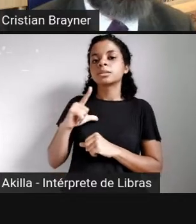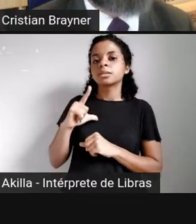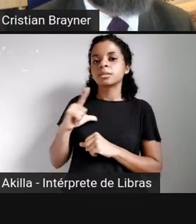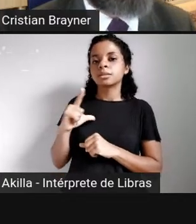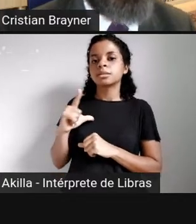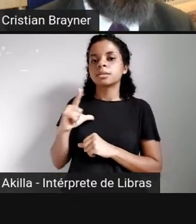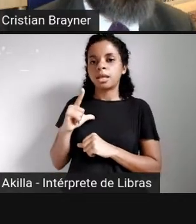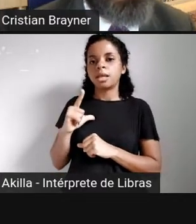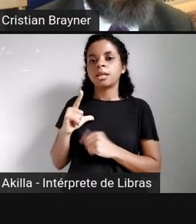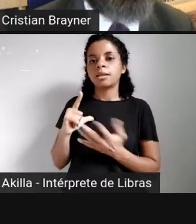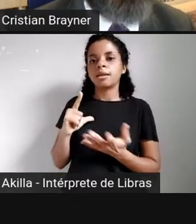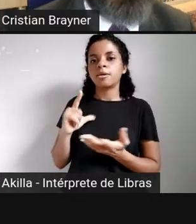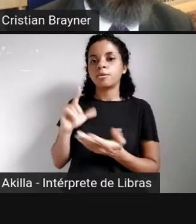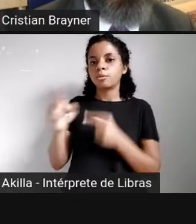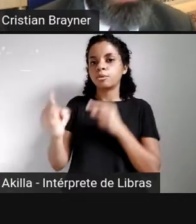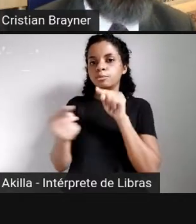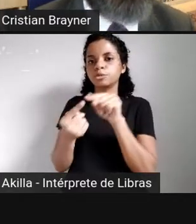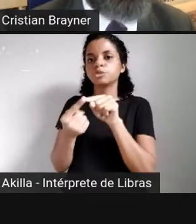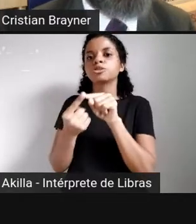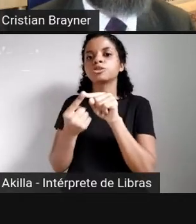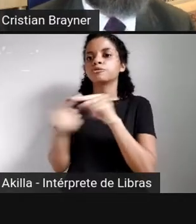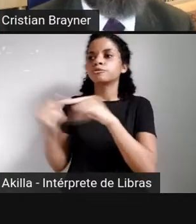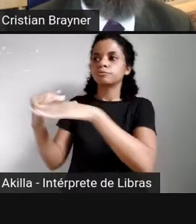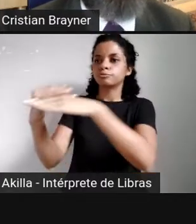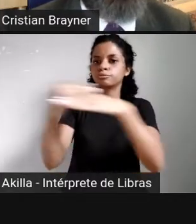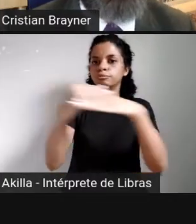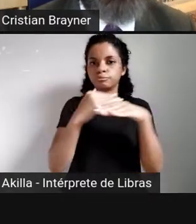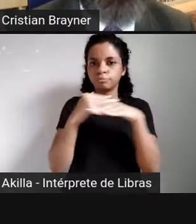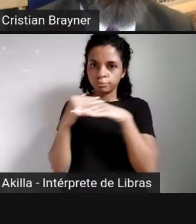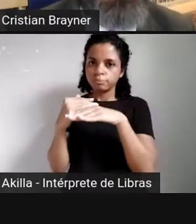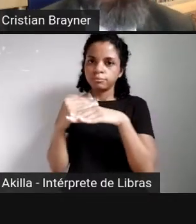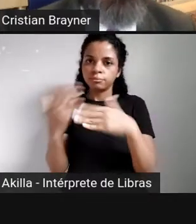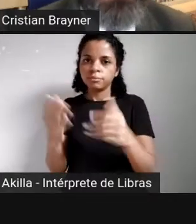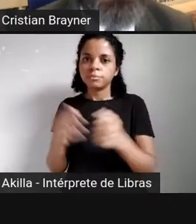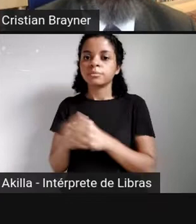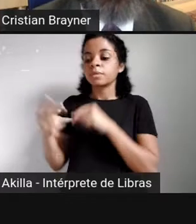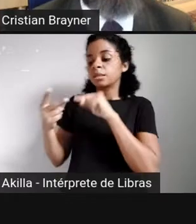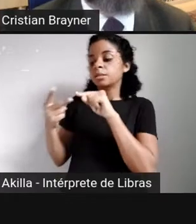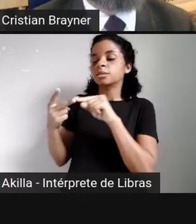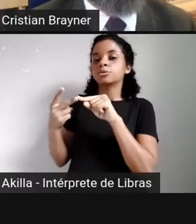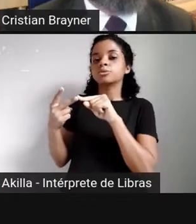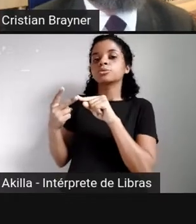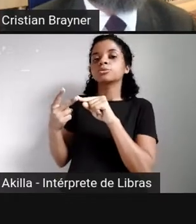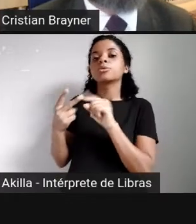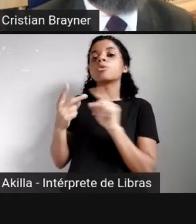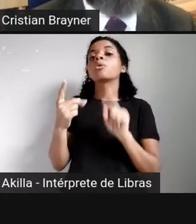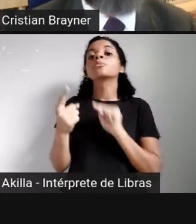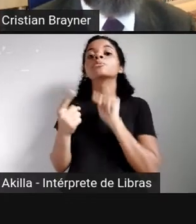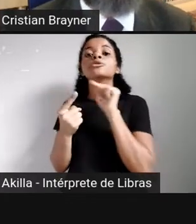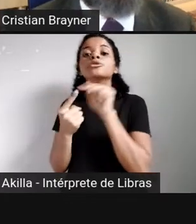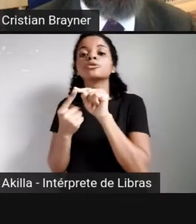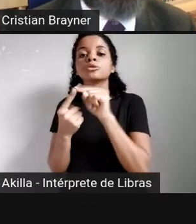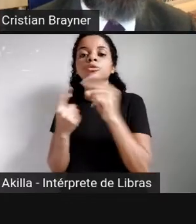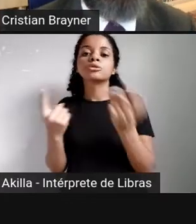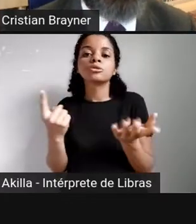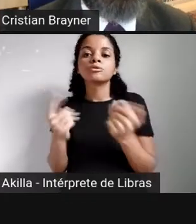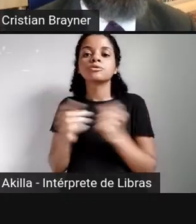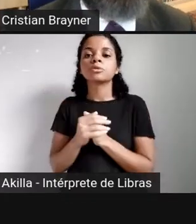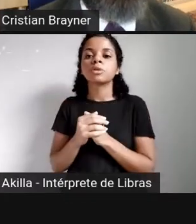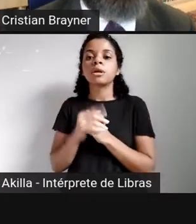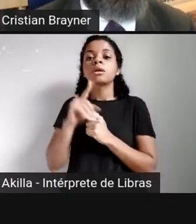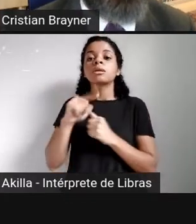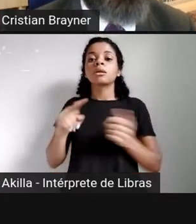-hegemônica, desde a sua criação, em 2004. Segundo, a finalidade, ela tem como objetivo a promoção da